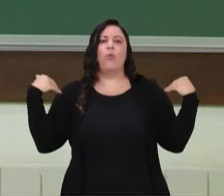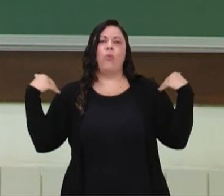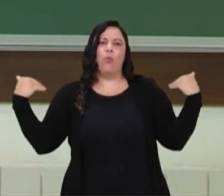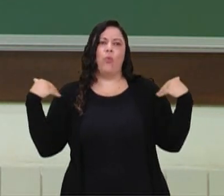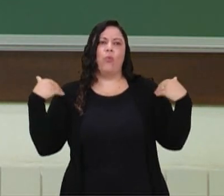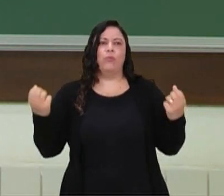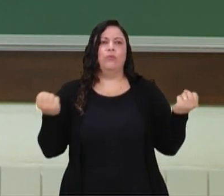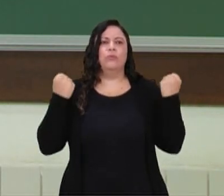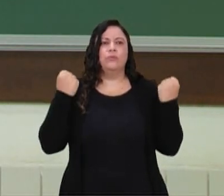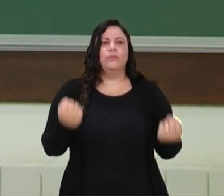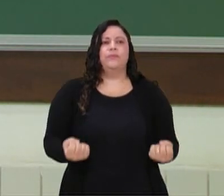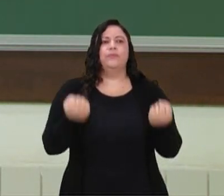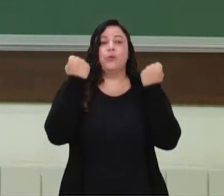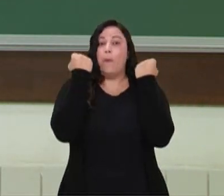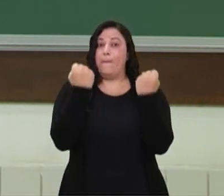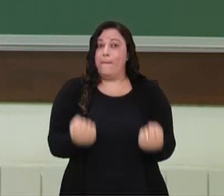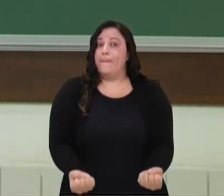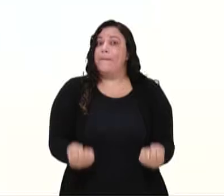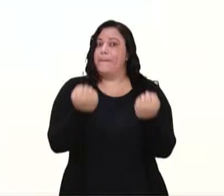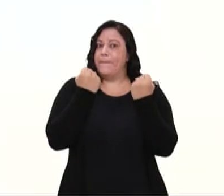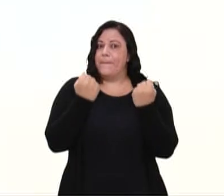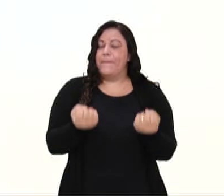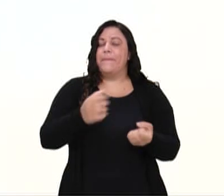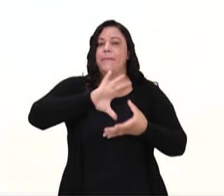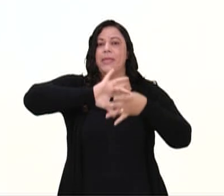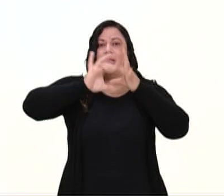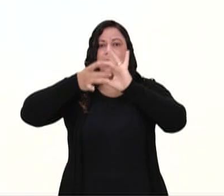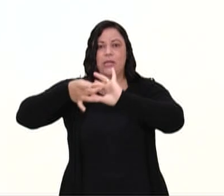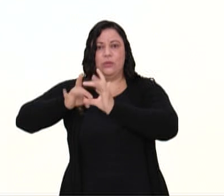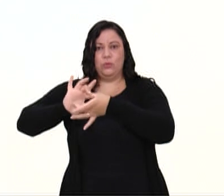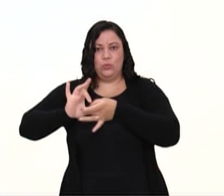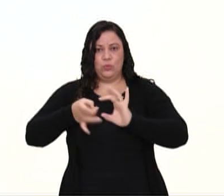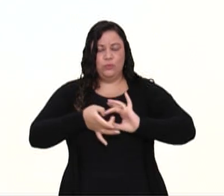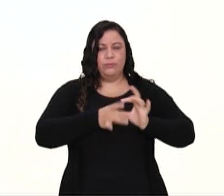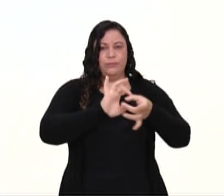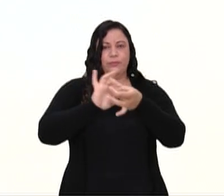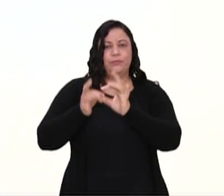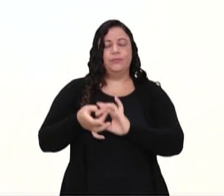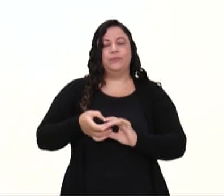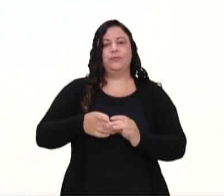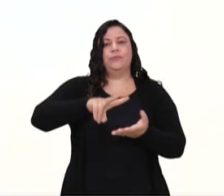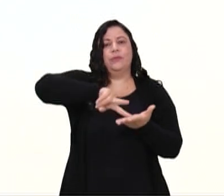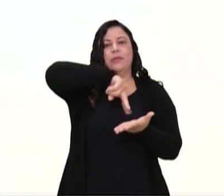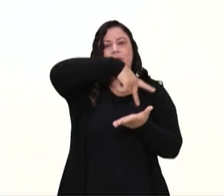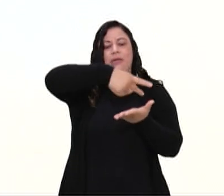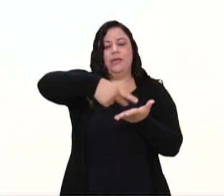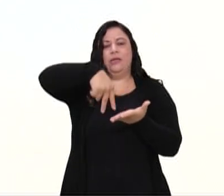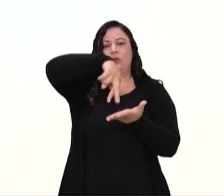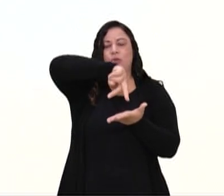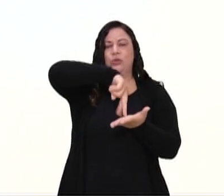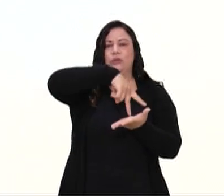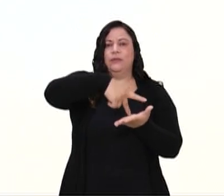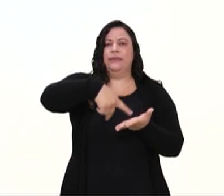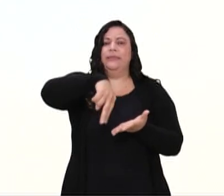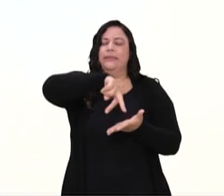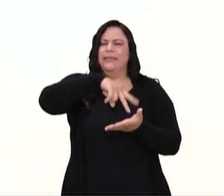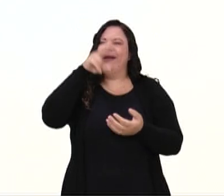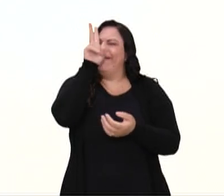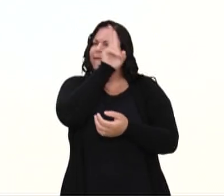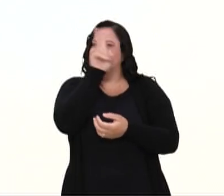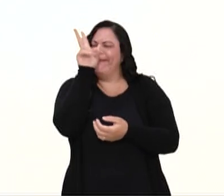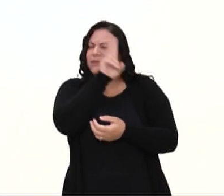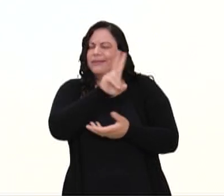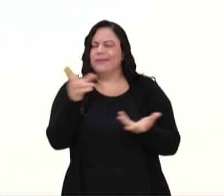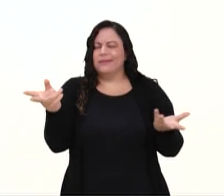une o peso olímpico, a ginástica artística, alguns movimentos da ginástica artística, né? Lembra da ginástica